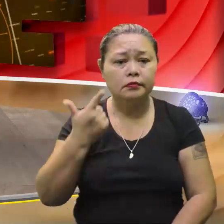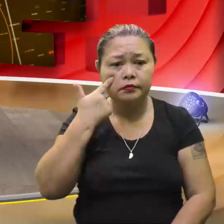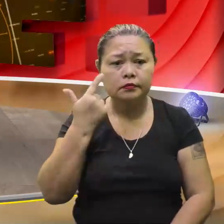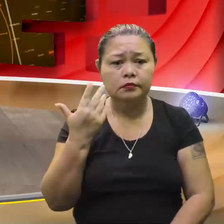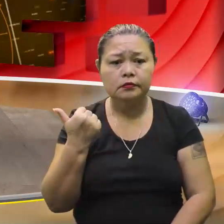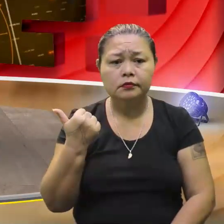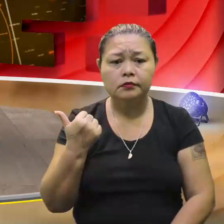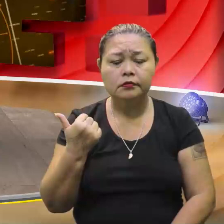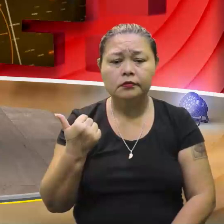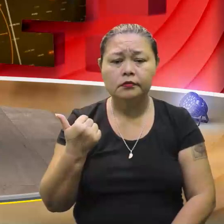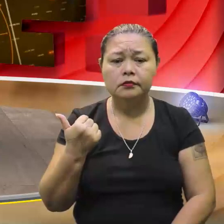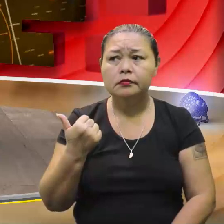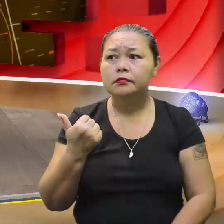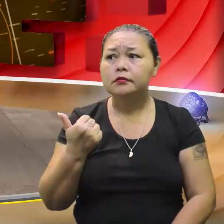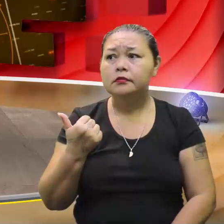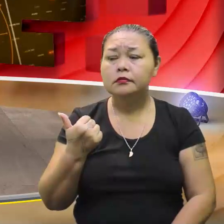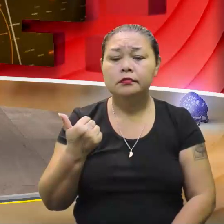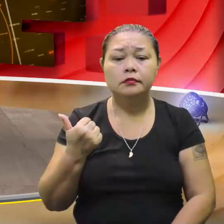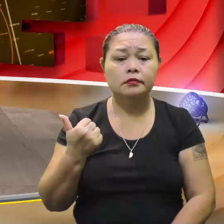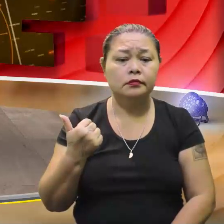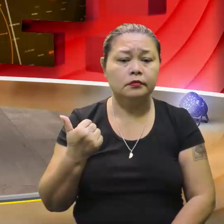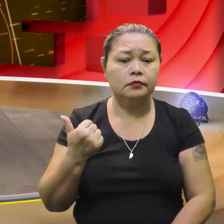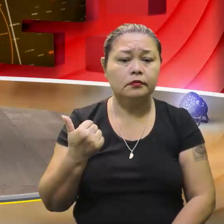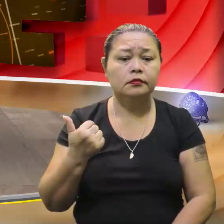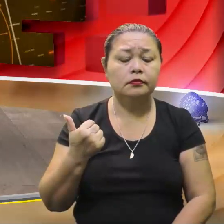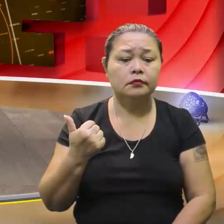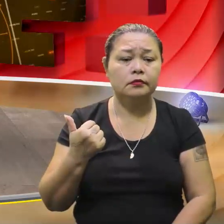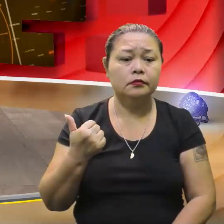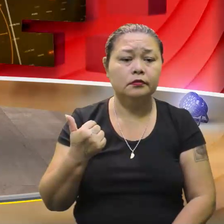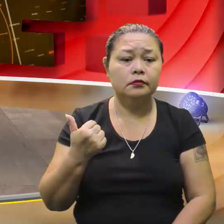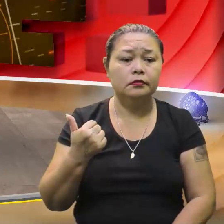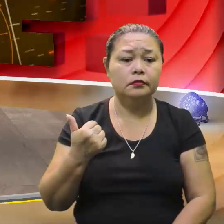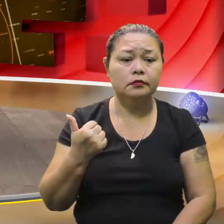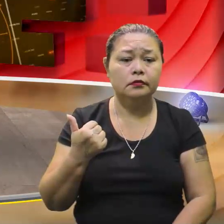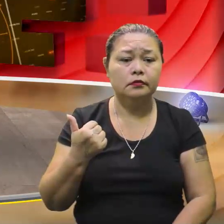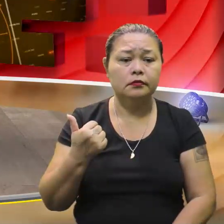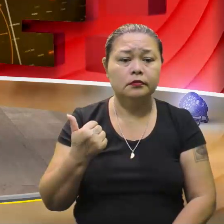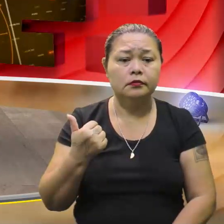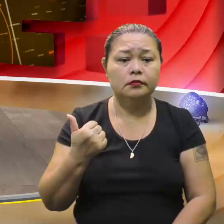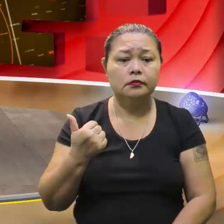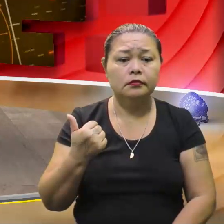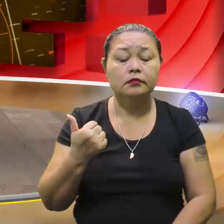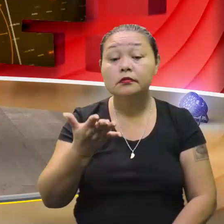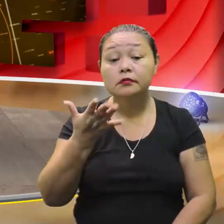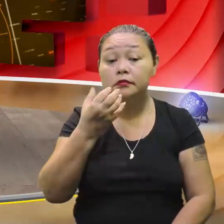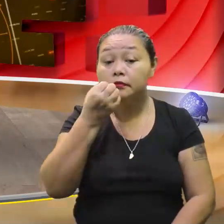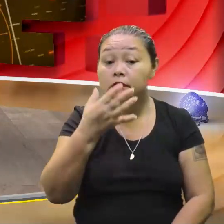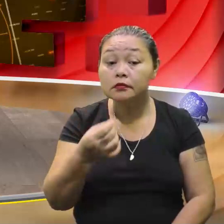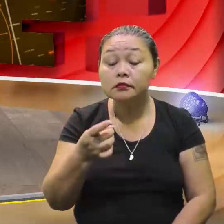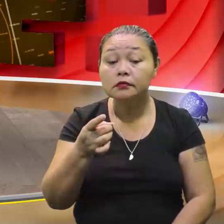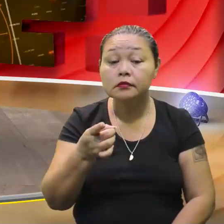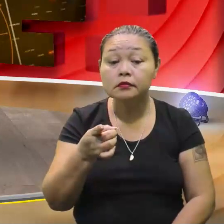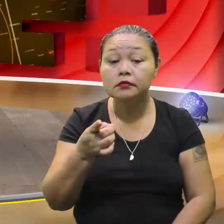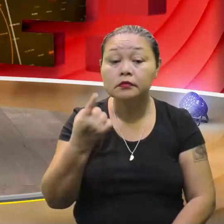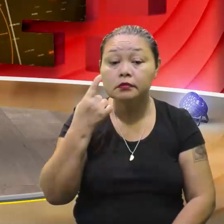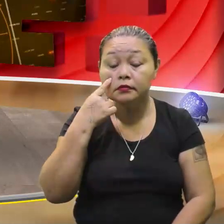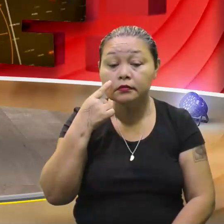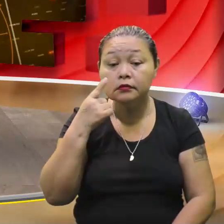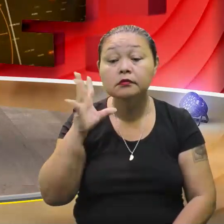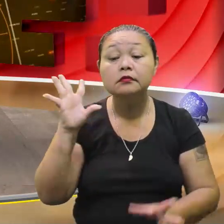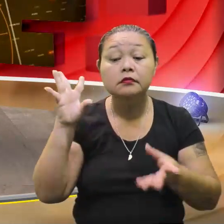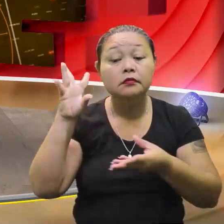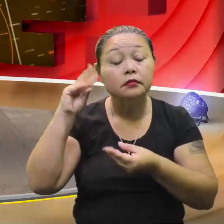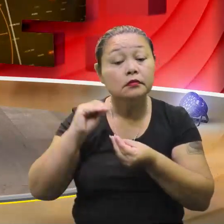mais pertinho? Dá? Pode? A gente consegue chegar mais perto? Ou agora? Vamos ver. Bom, a gente chega à